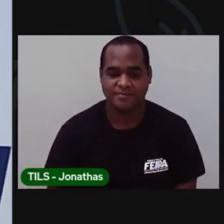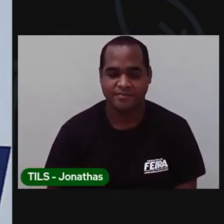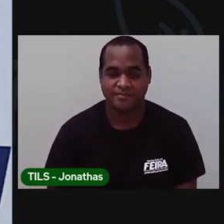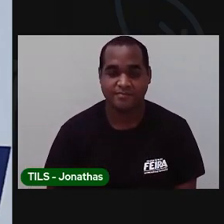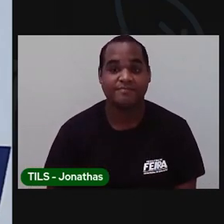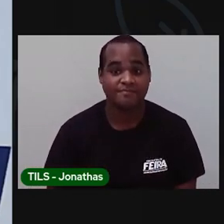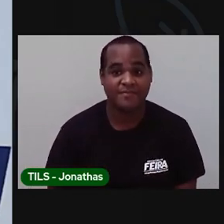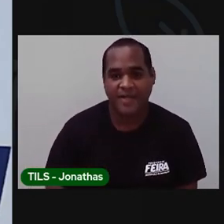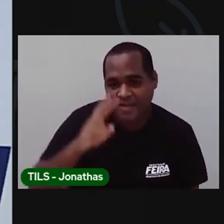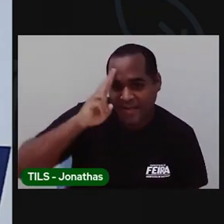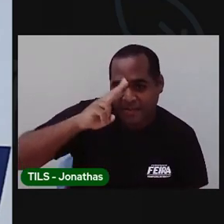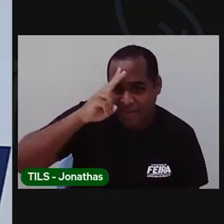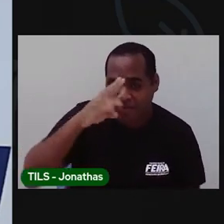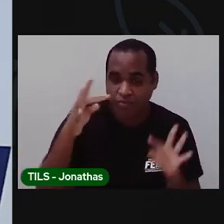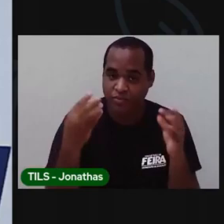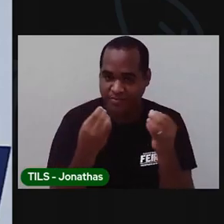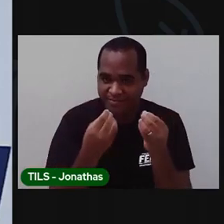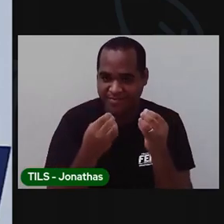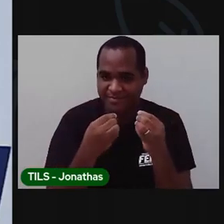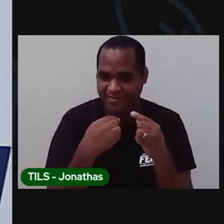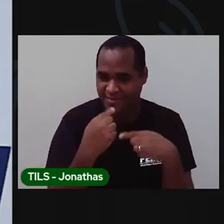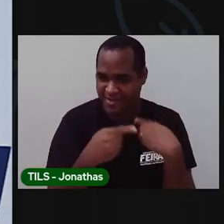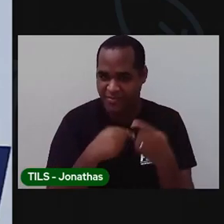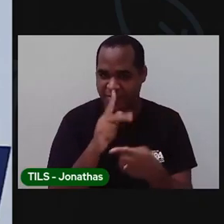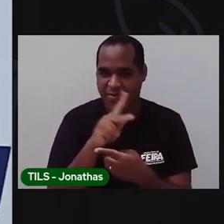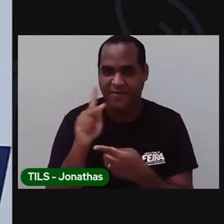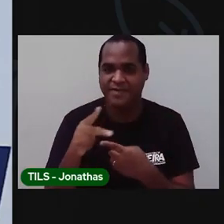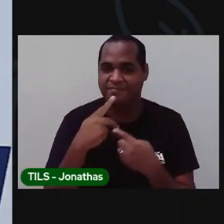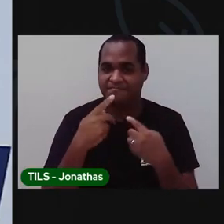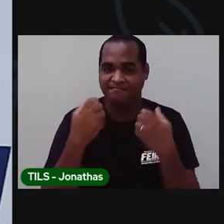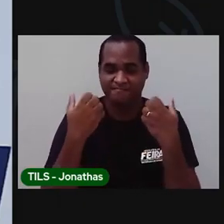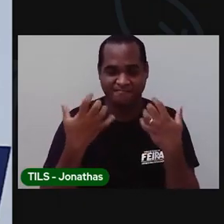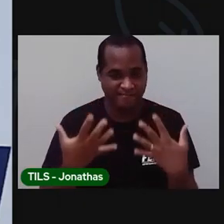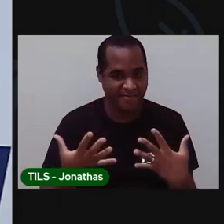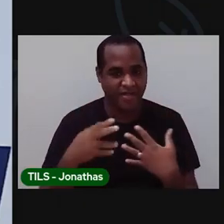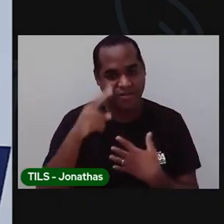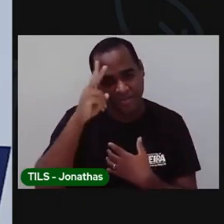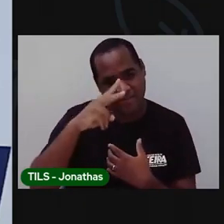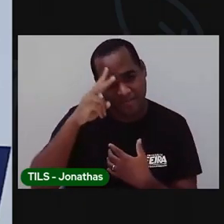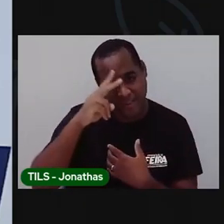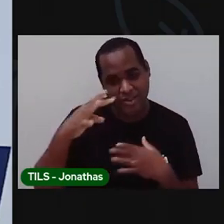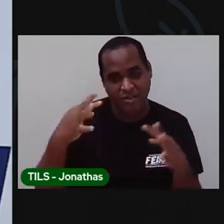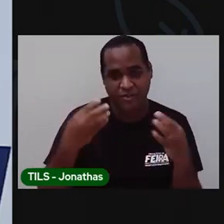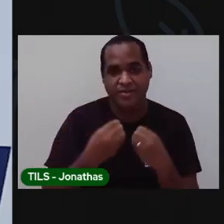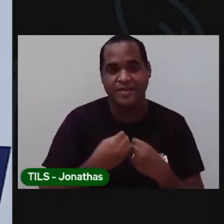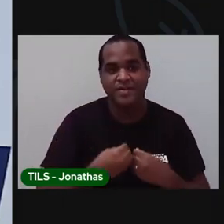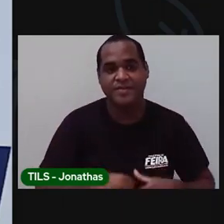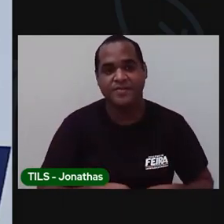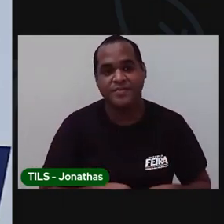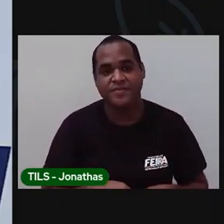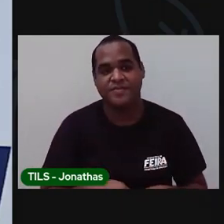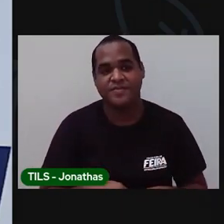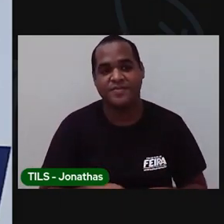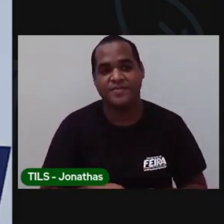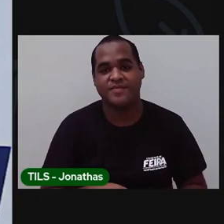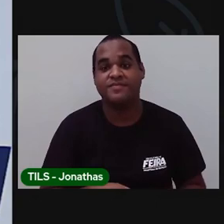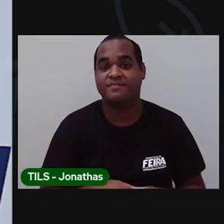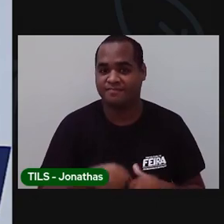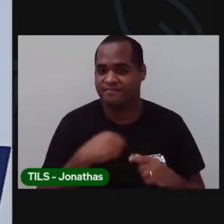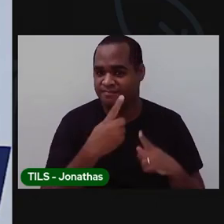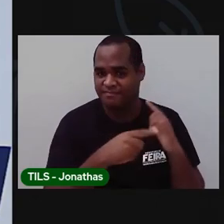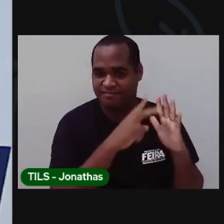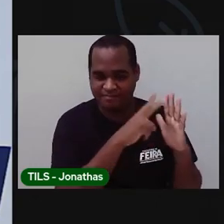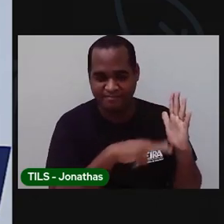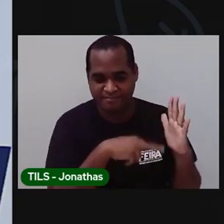Todinho? Daqui a pouco a vai ficar sabendo se vocês lembram de tudo. E nessa leitura, além de nós